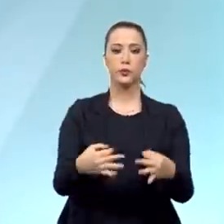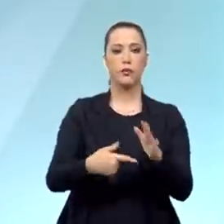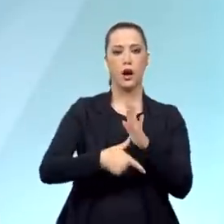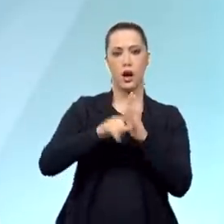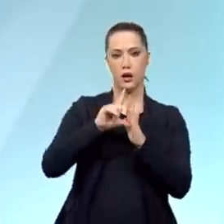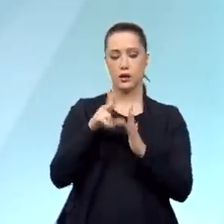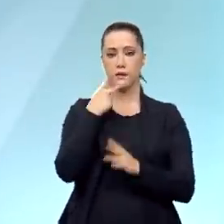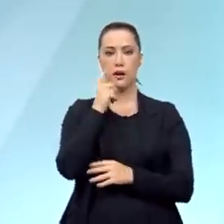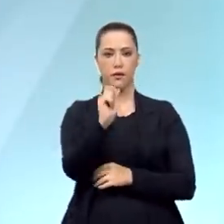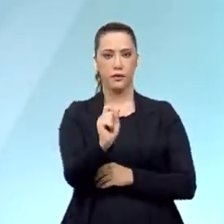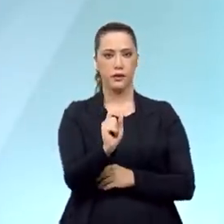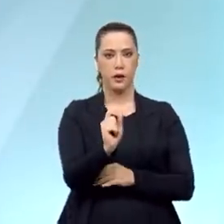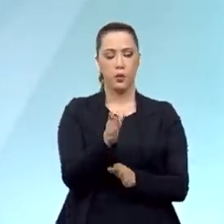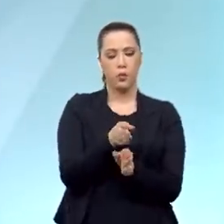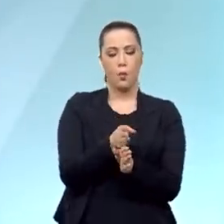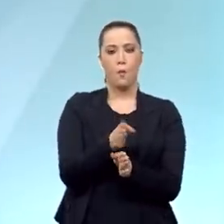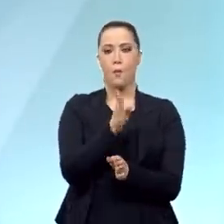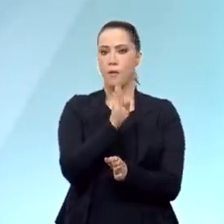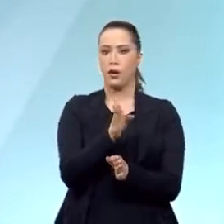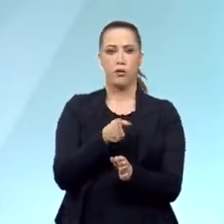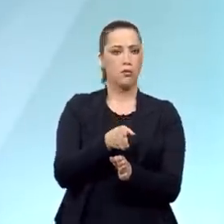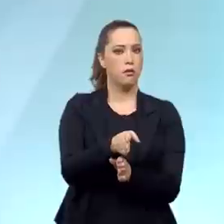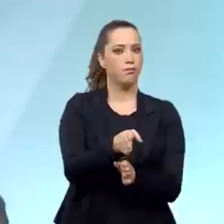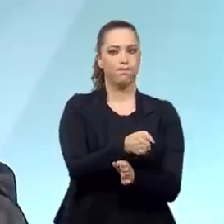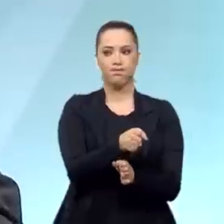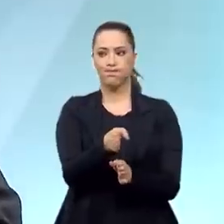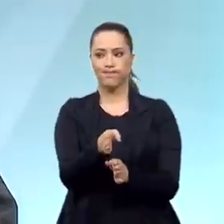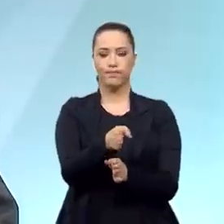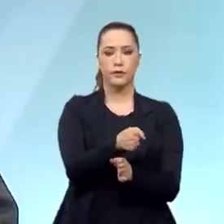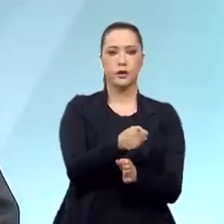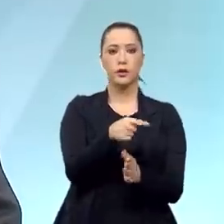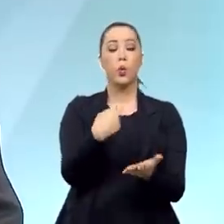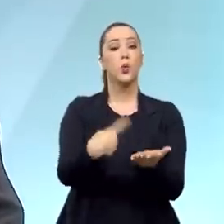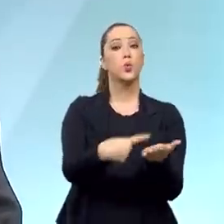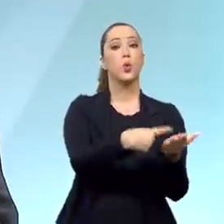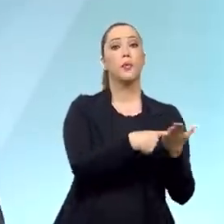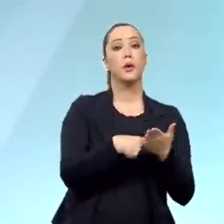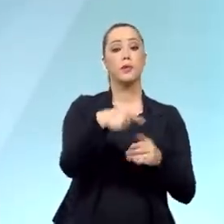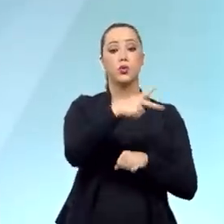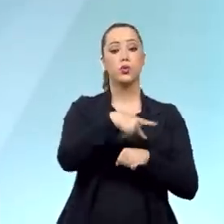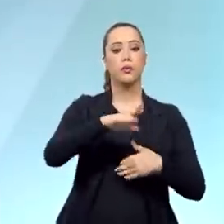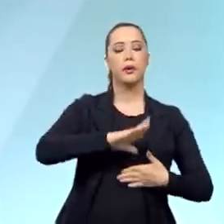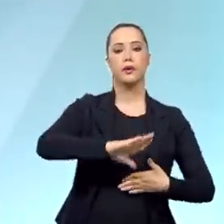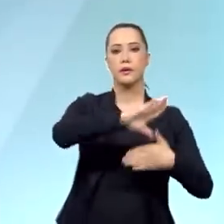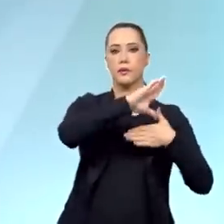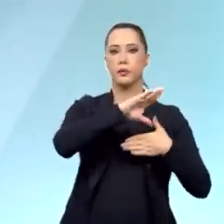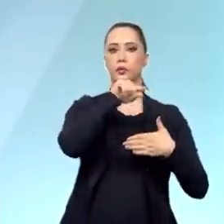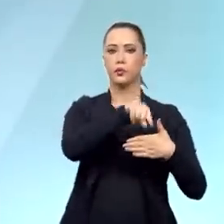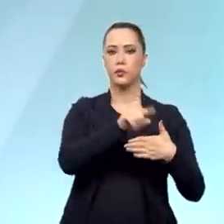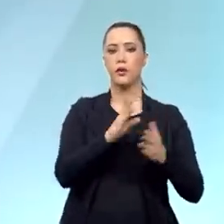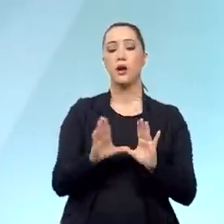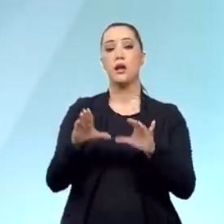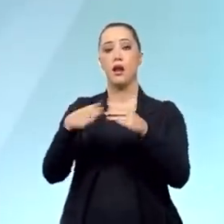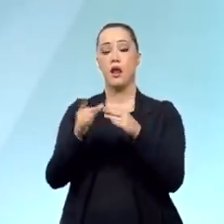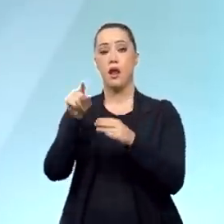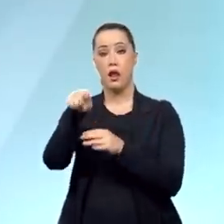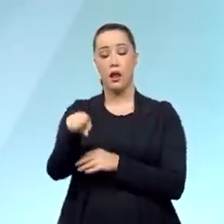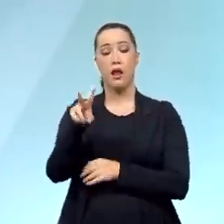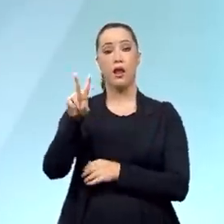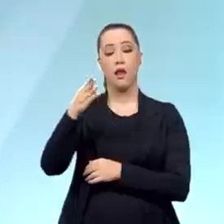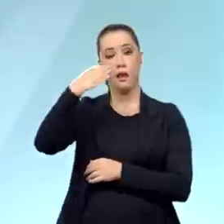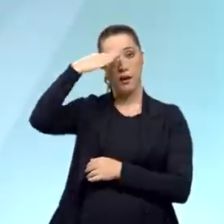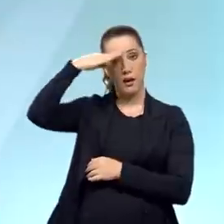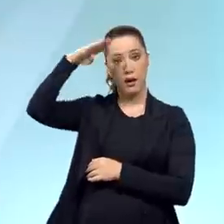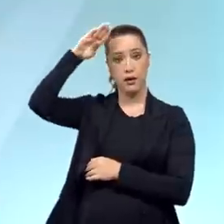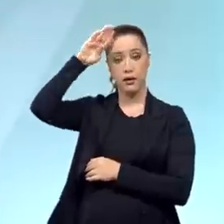se dizia da neutralidade. Então, isso foi um acordo entre os países americanos. E a conferência de Havana vem trazer a integralidade. Isso